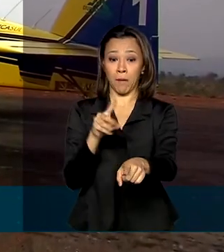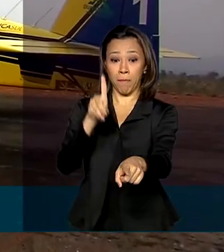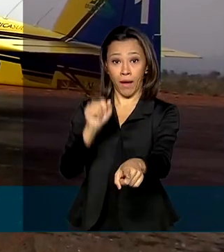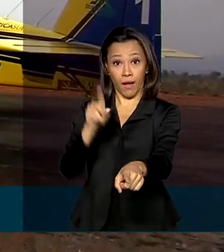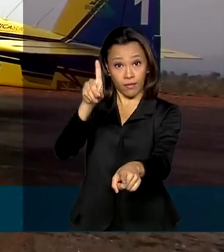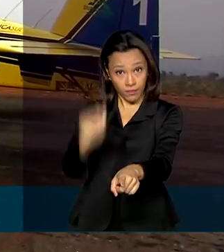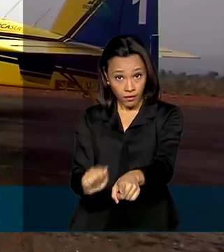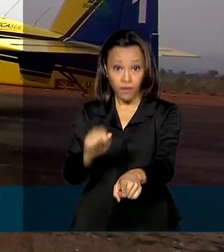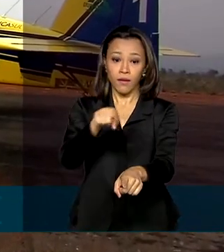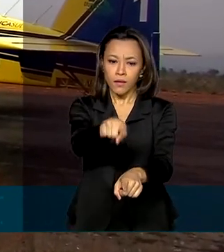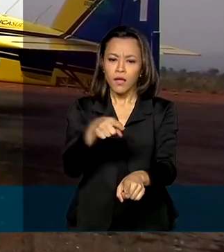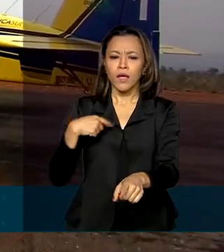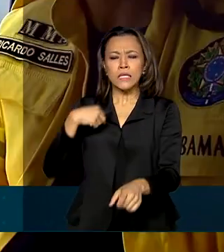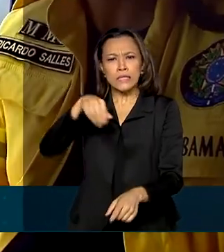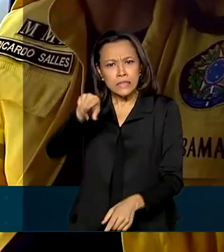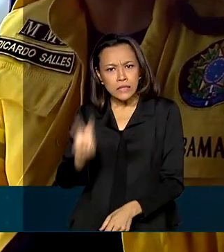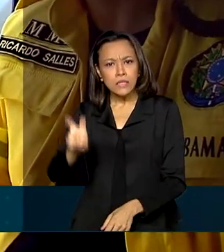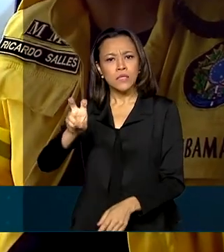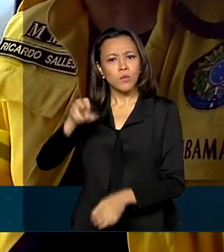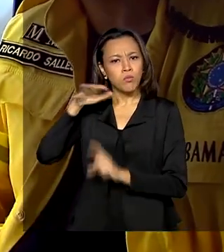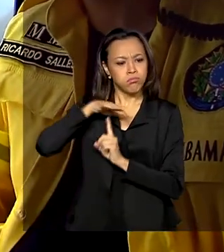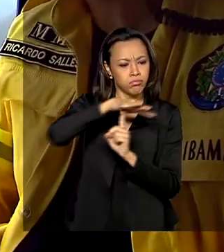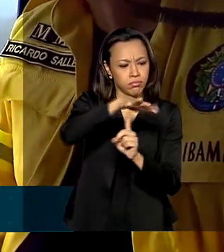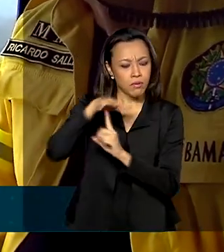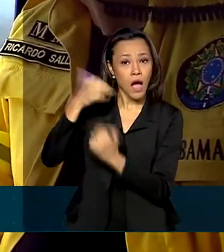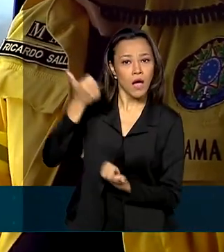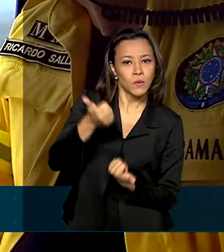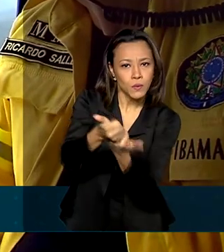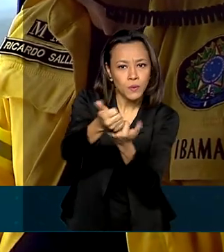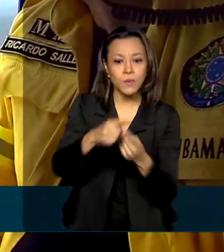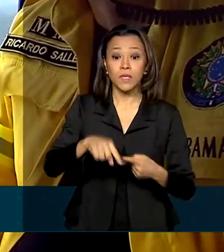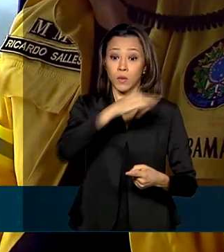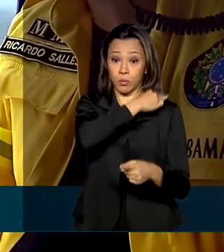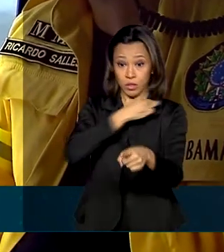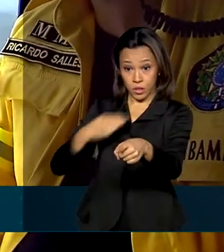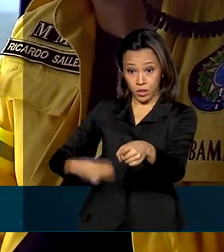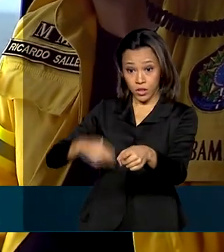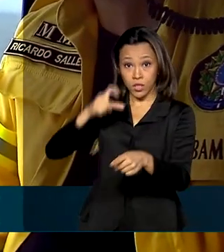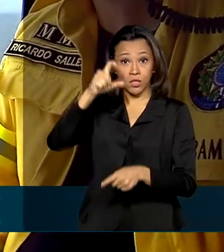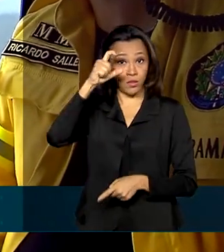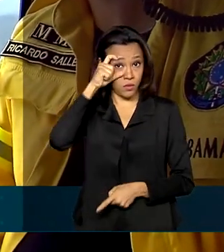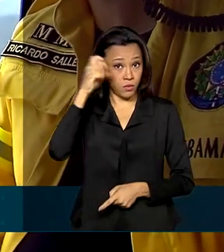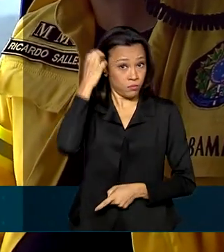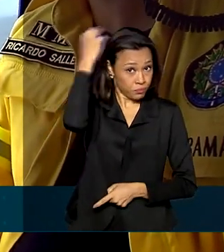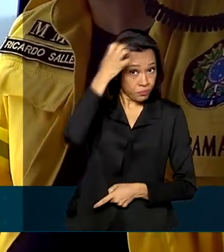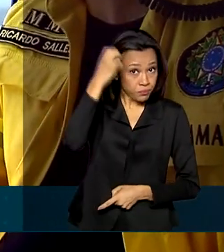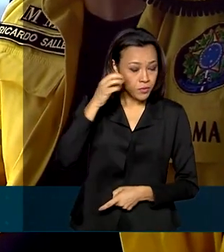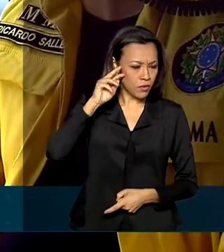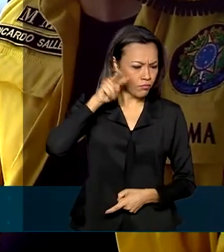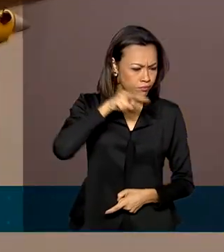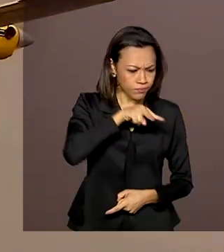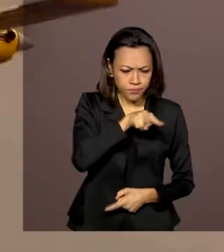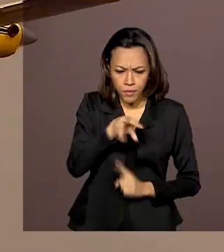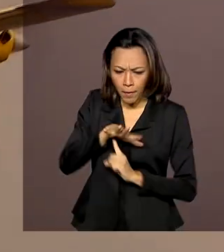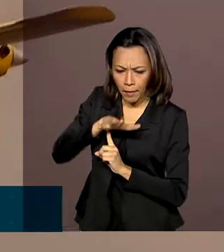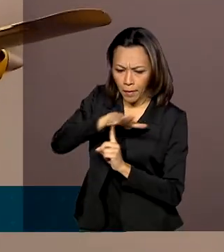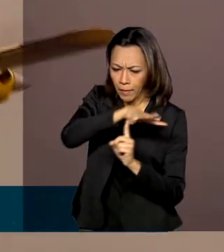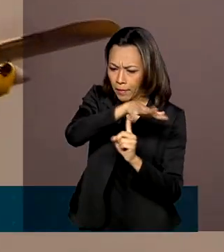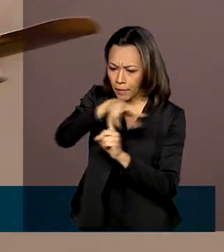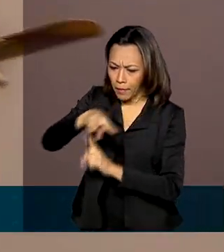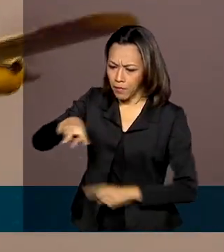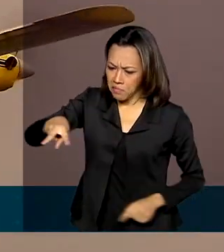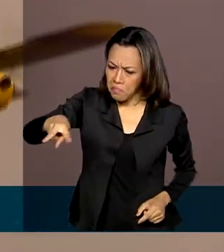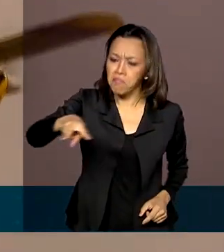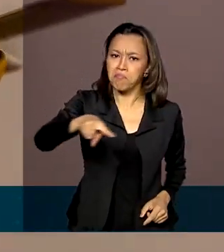ajudam no controle do incêndio. O ministro do Meio Ambiente sobrevoou a região e acompanhou de perto a evolução dos